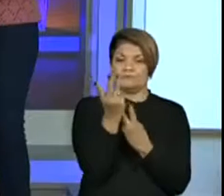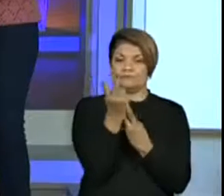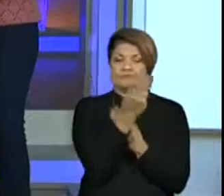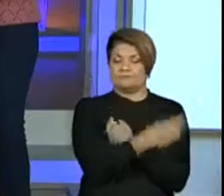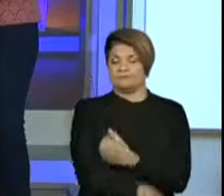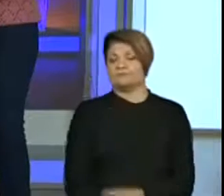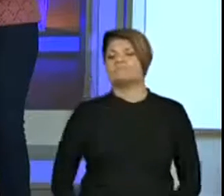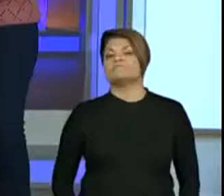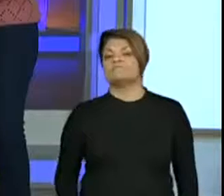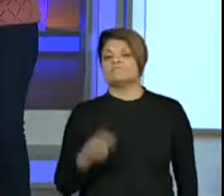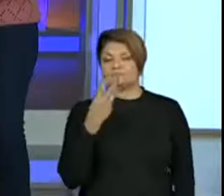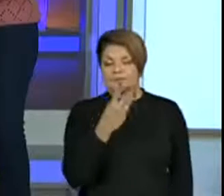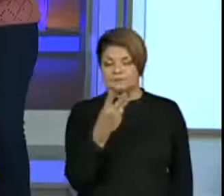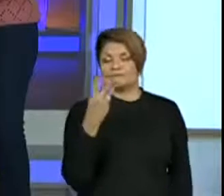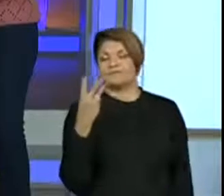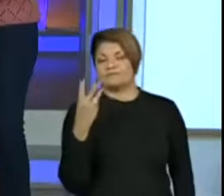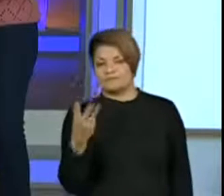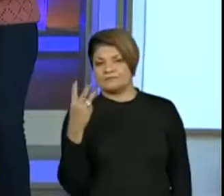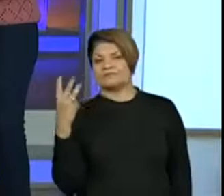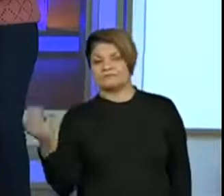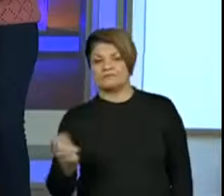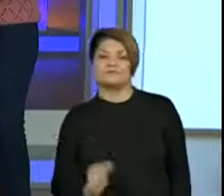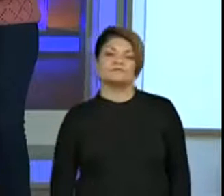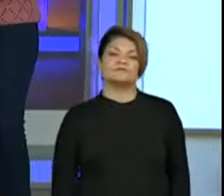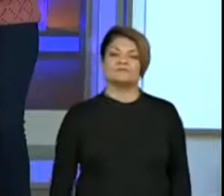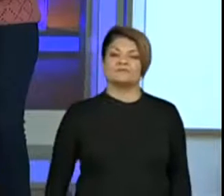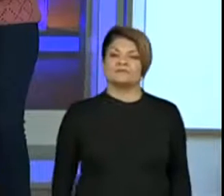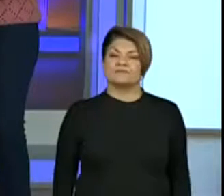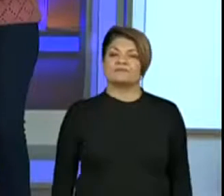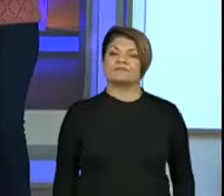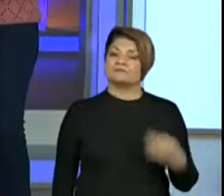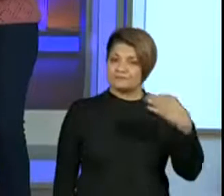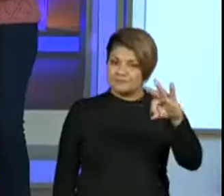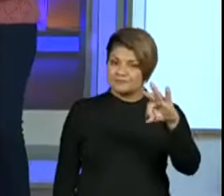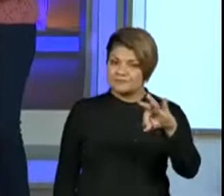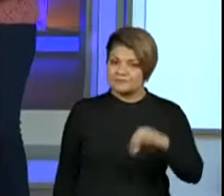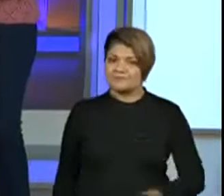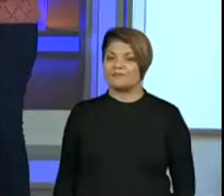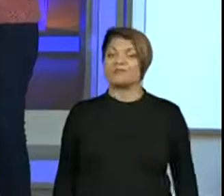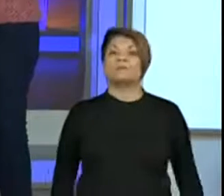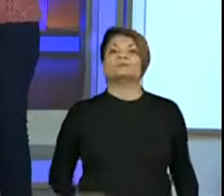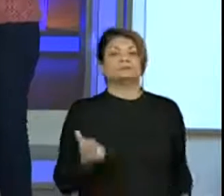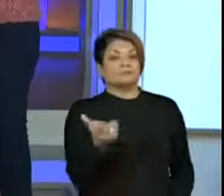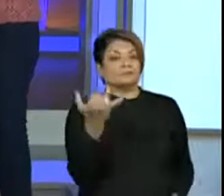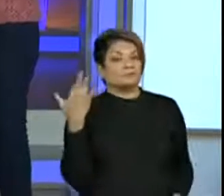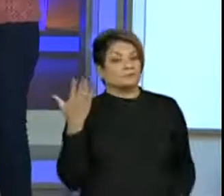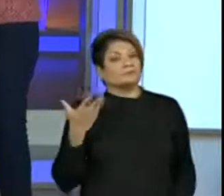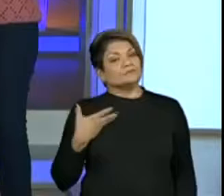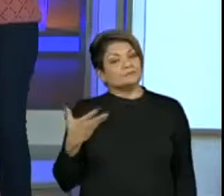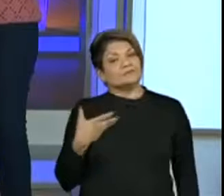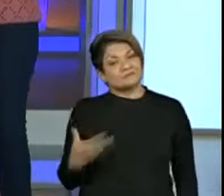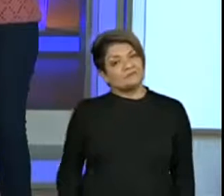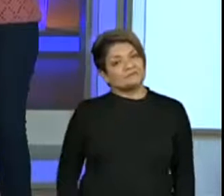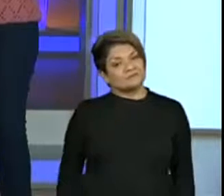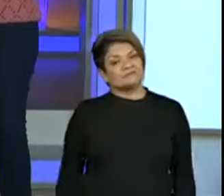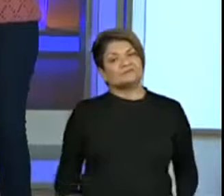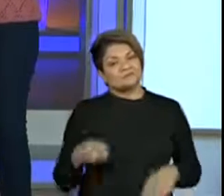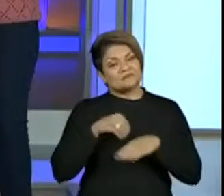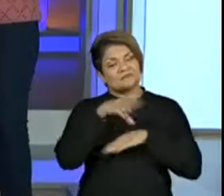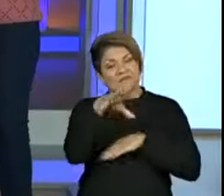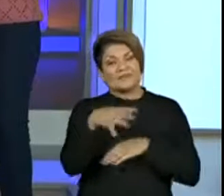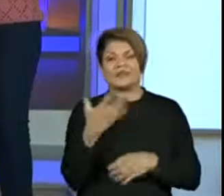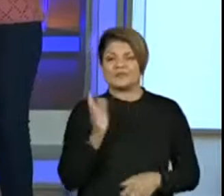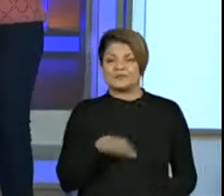o número 300 e 30 e 3. E várias colegas deram a dica aí para os alunos